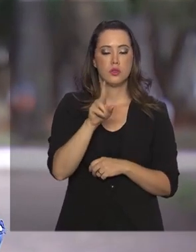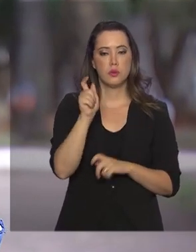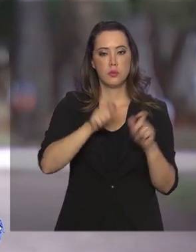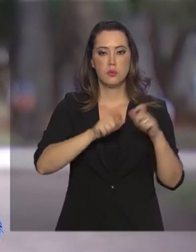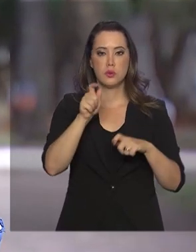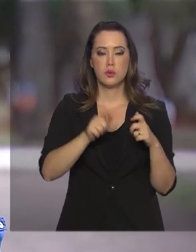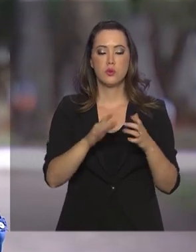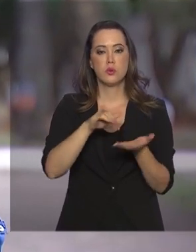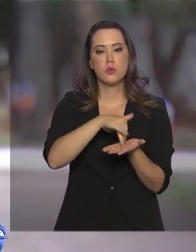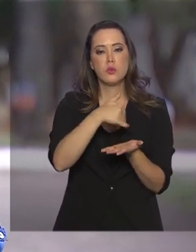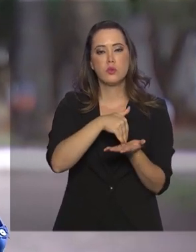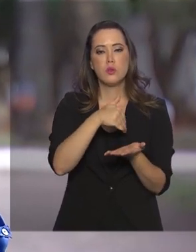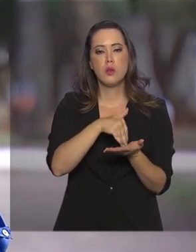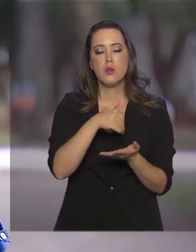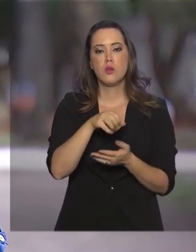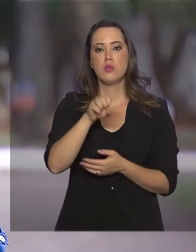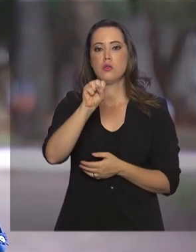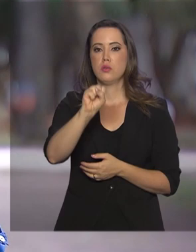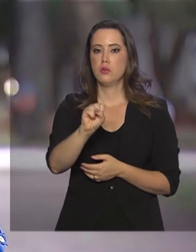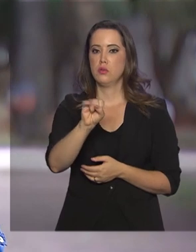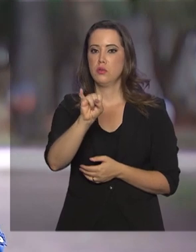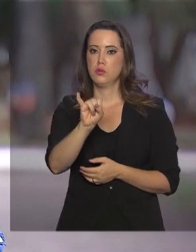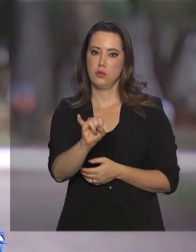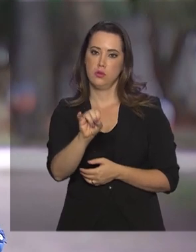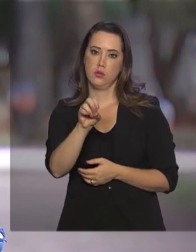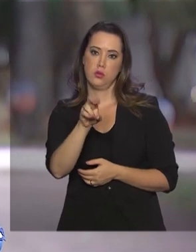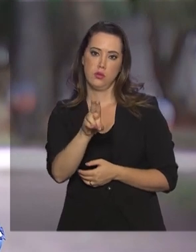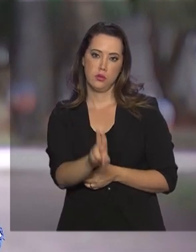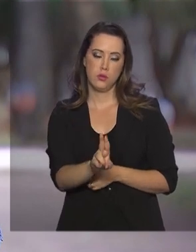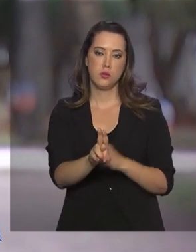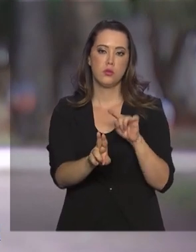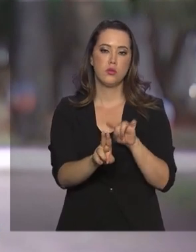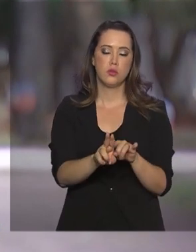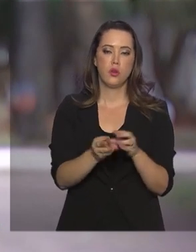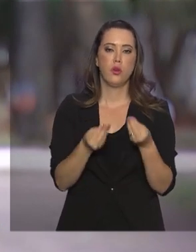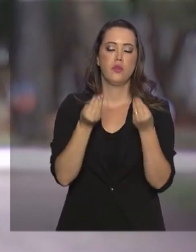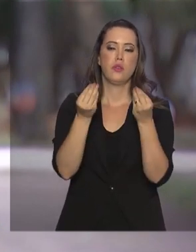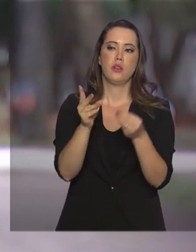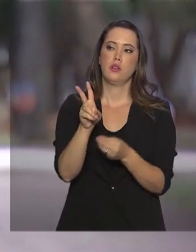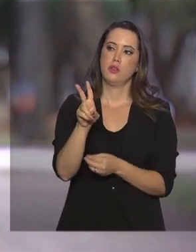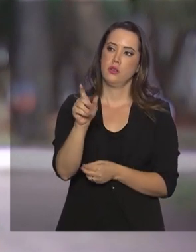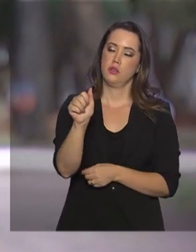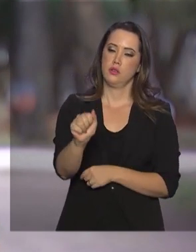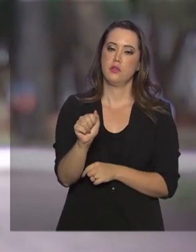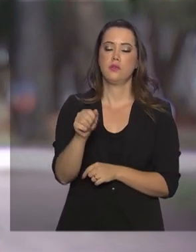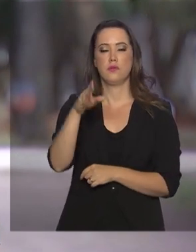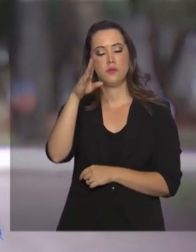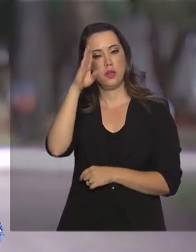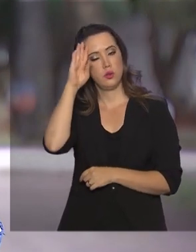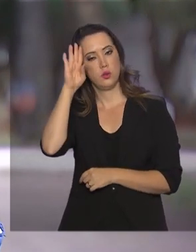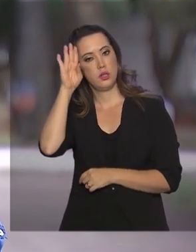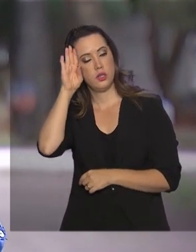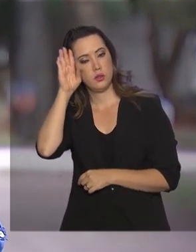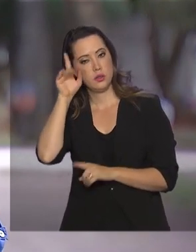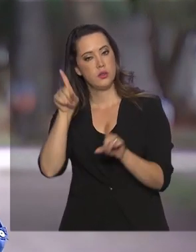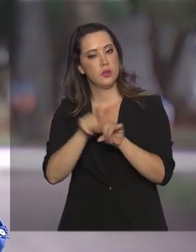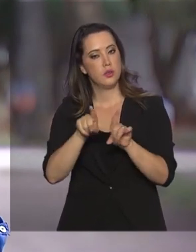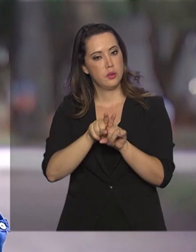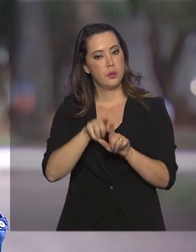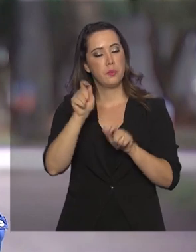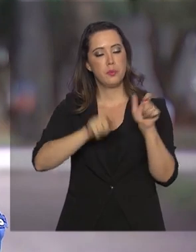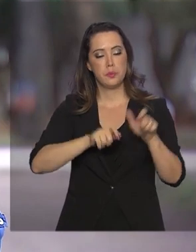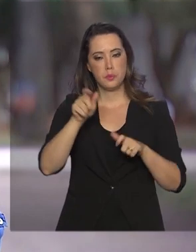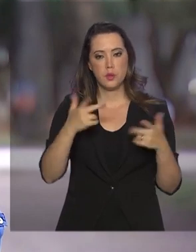se inscreverem no sistema de seleção unificada que oferece vagas em instituições de ensino superior. Além disso, os